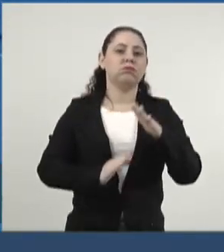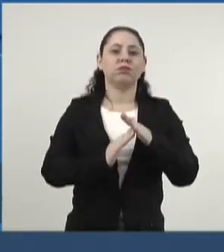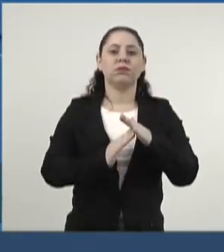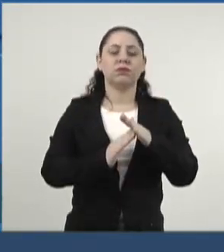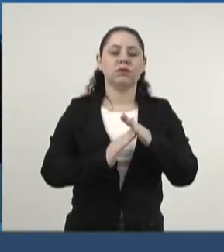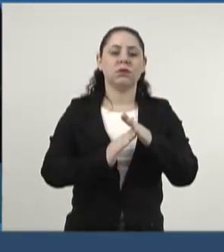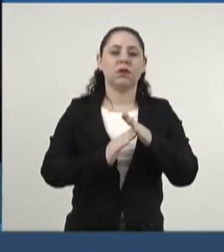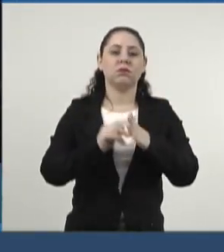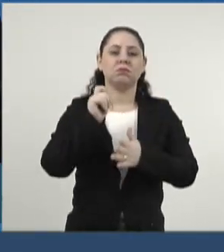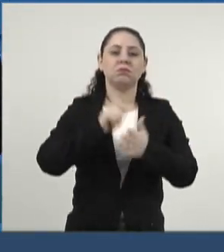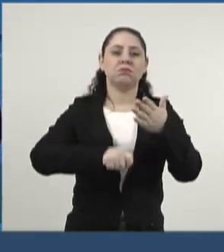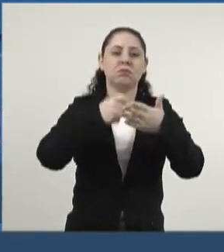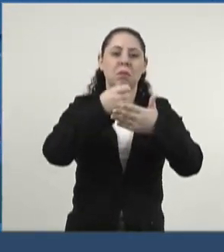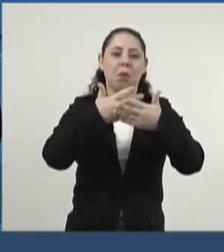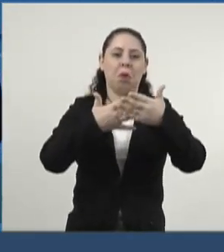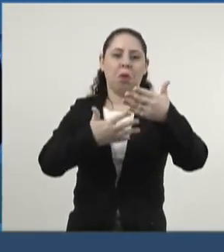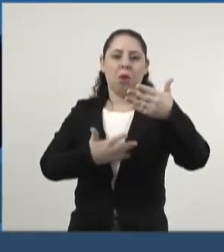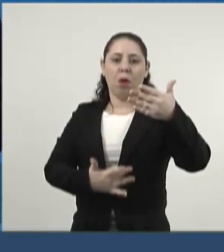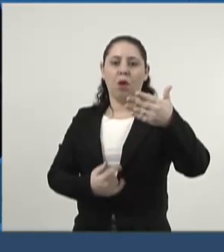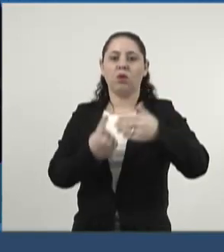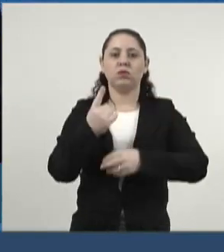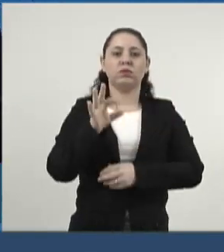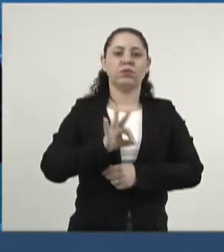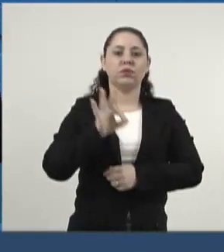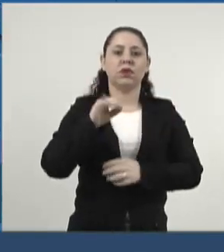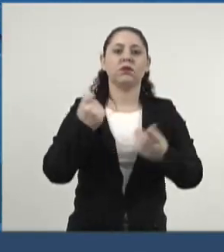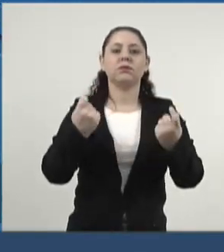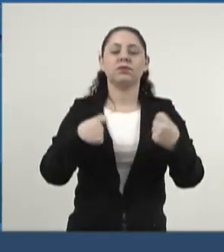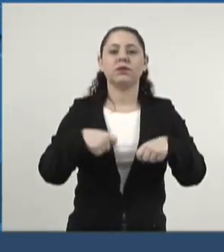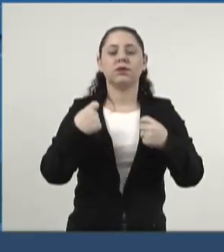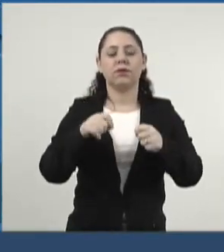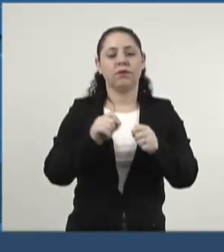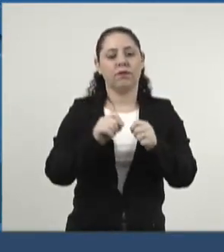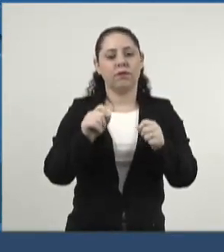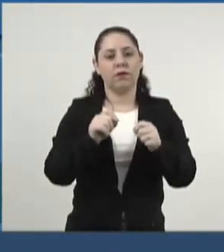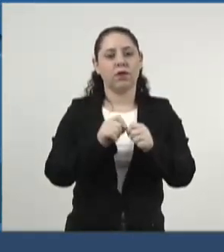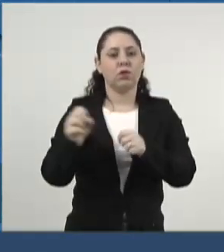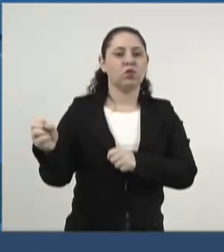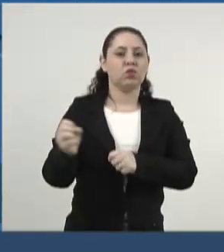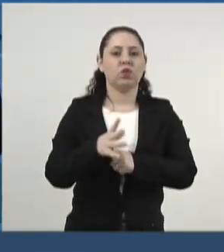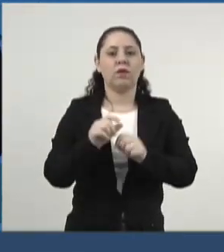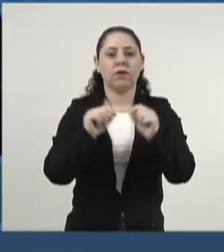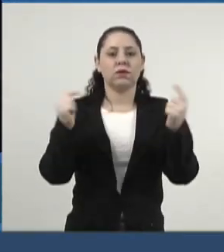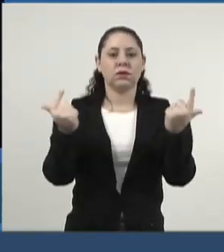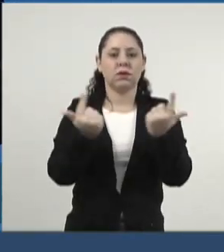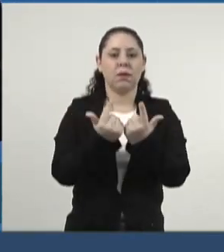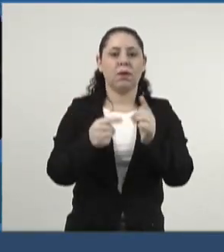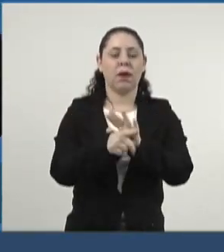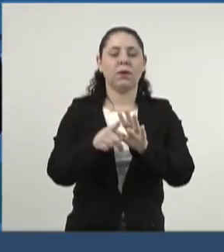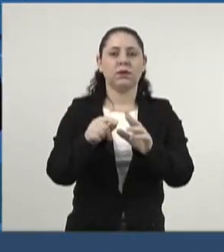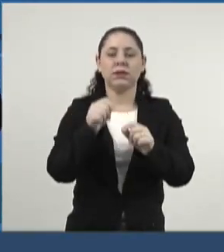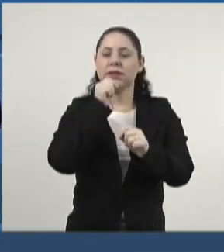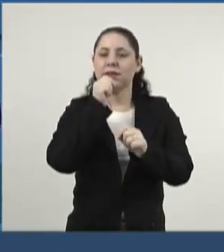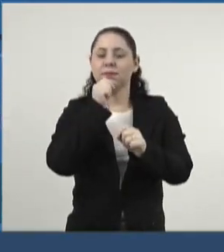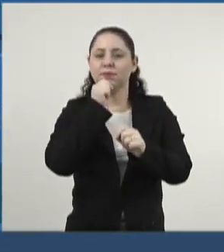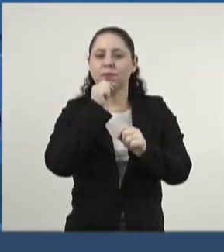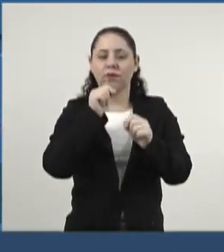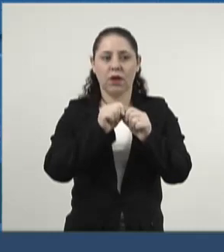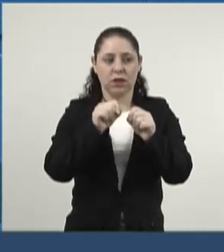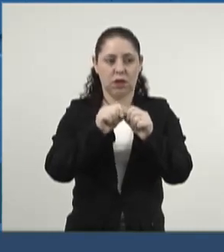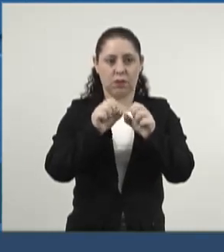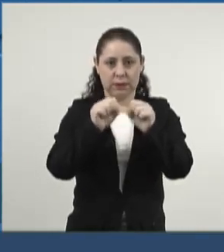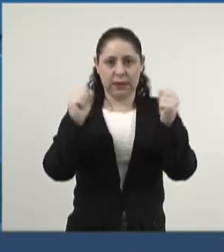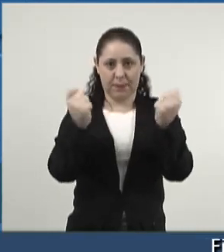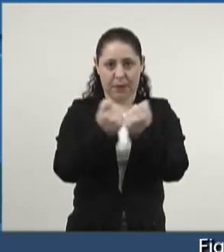num abaixo assinado, o 1% necessário para a realização de uma nova Assembleia da Cacemes. E eles